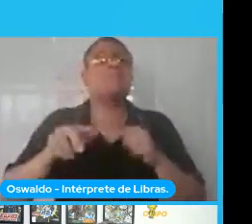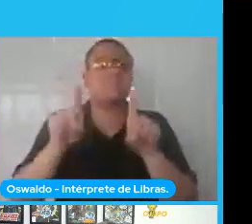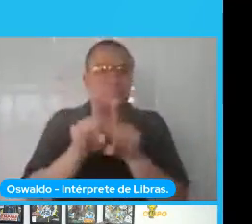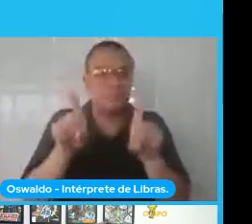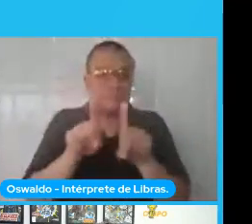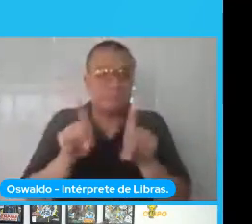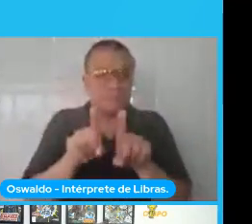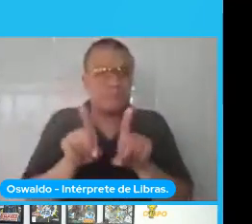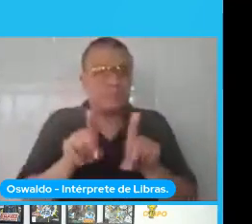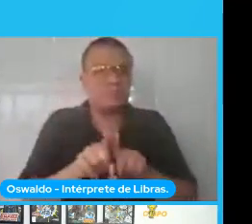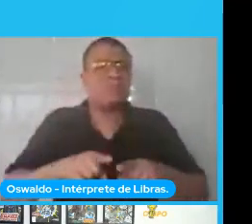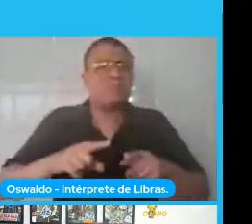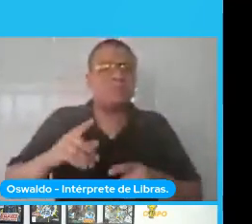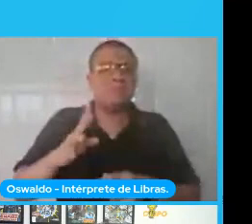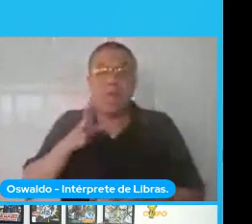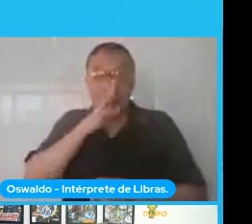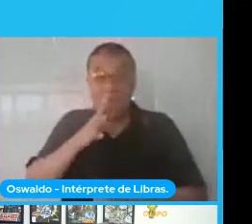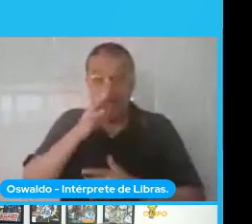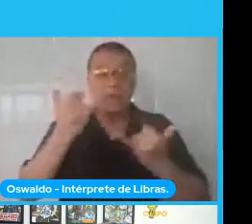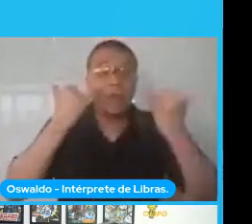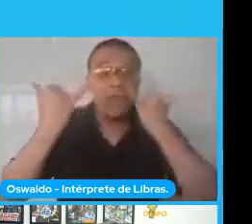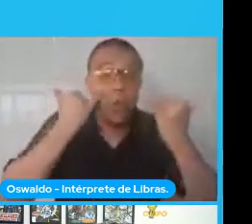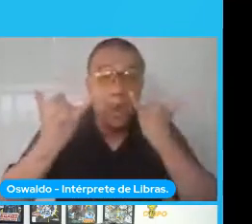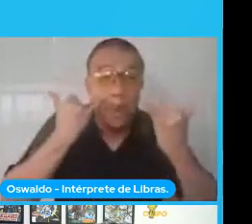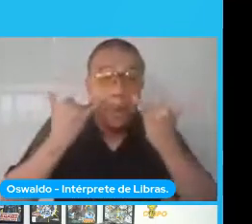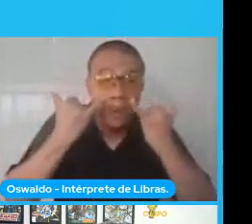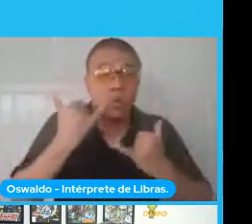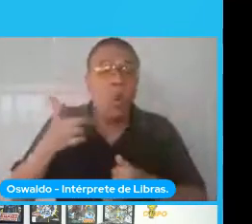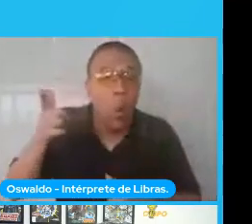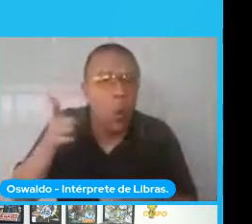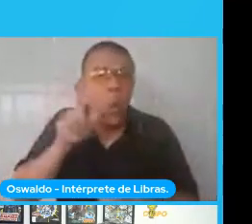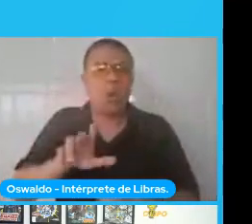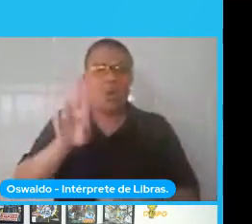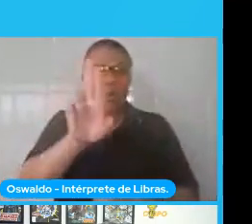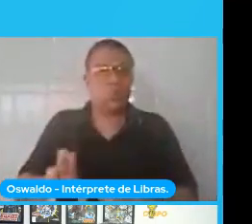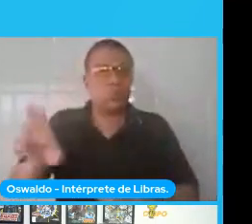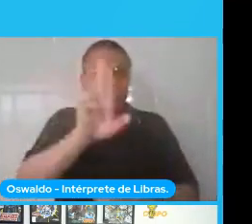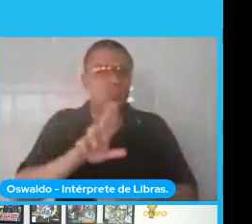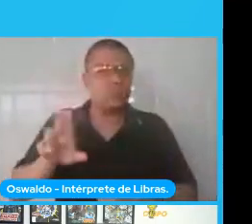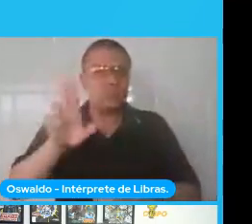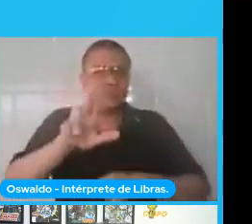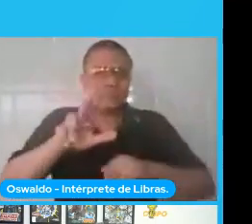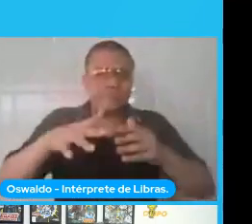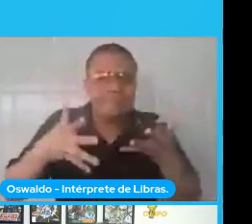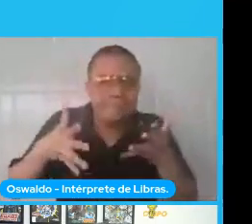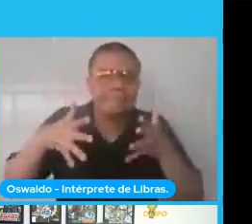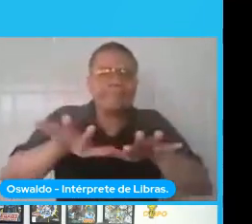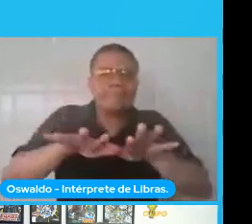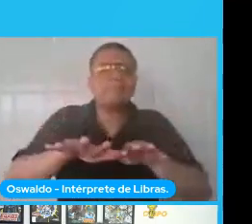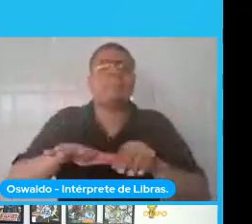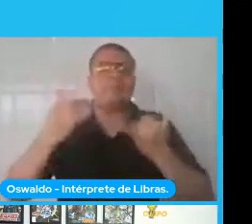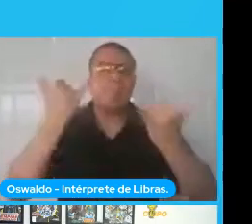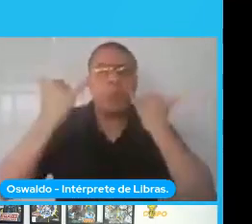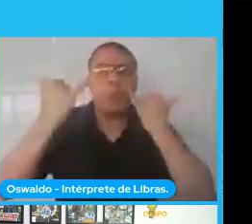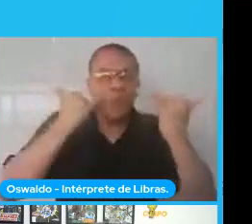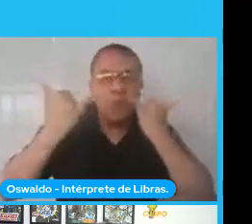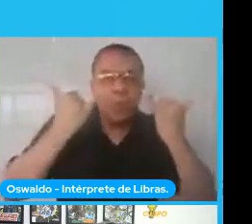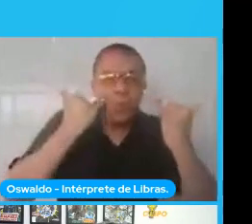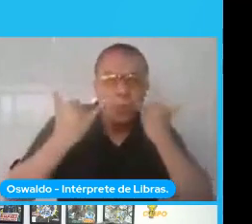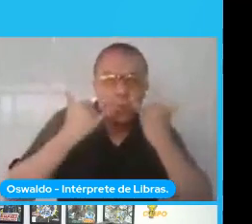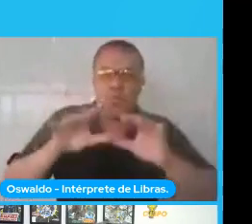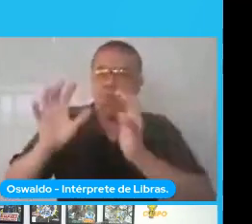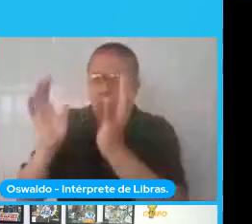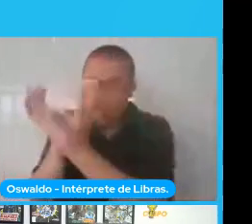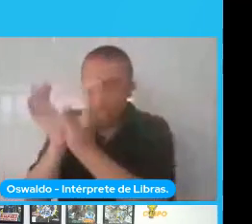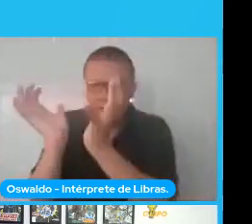de dados que a gente tem, a gente também consegue utilizar essas abordagens e essas informações para agrupar os dados, né, então